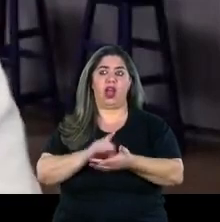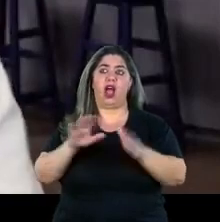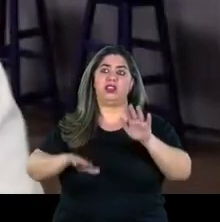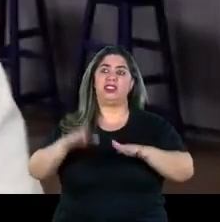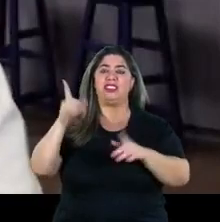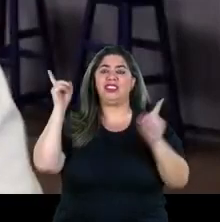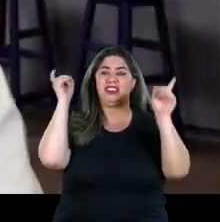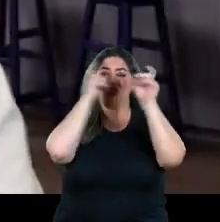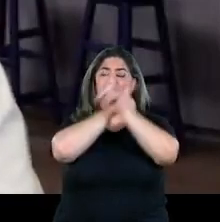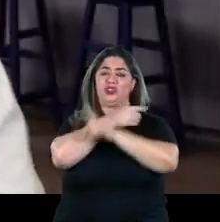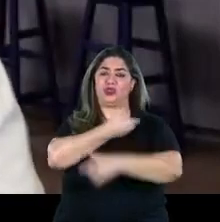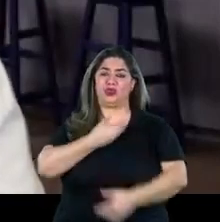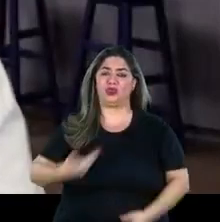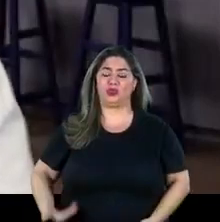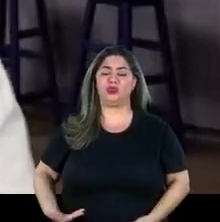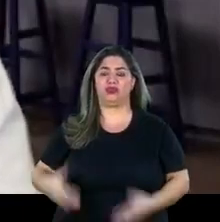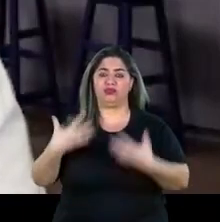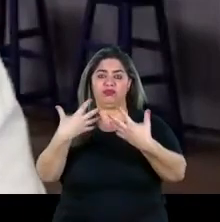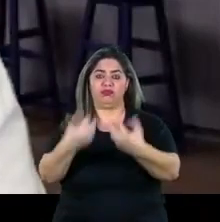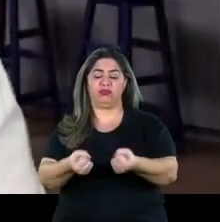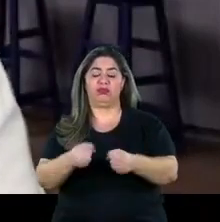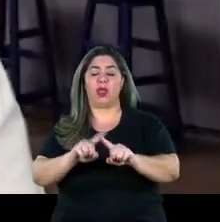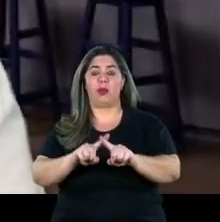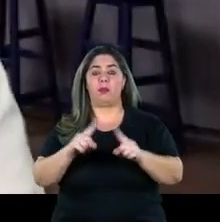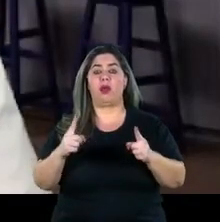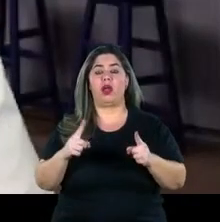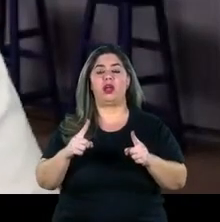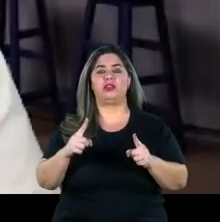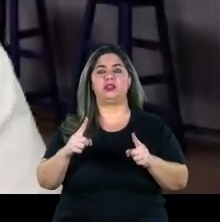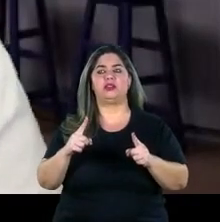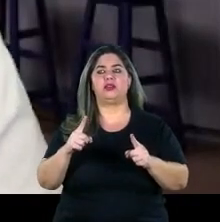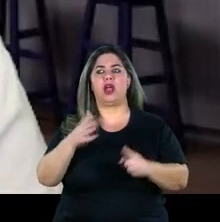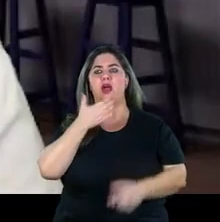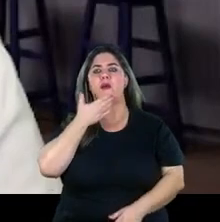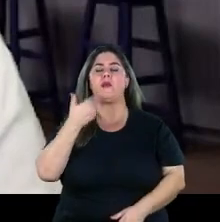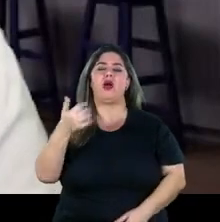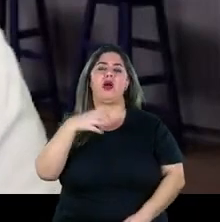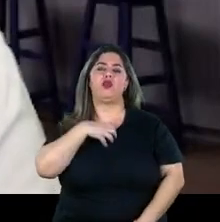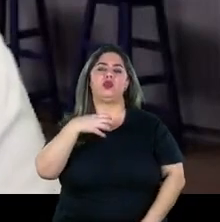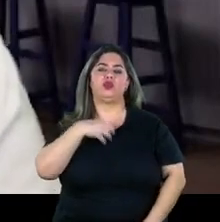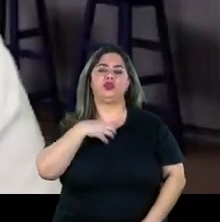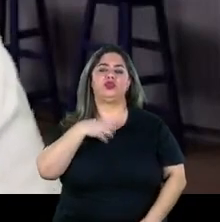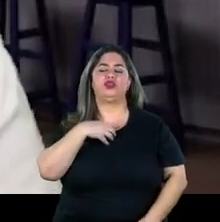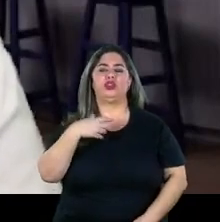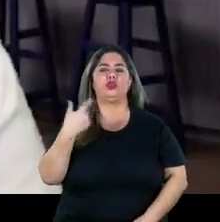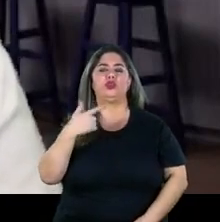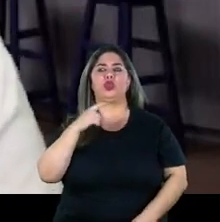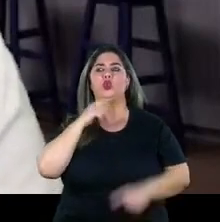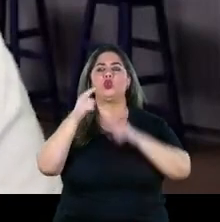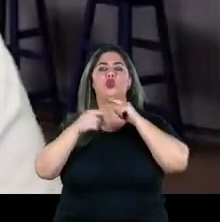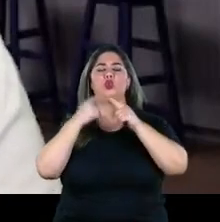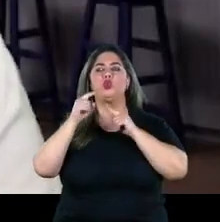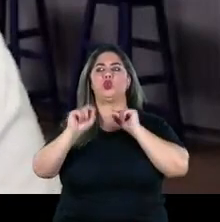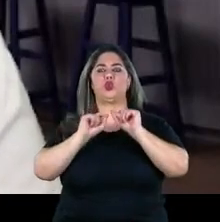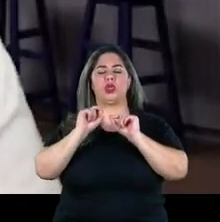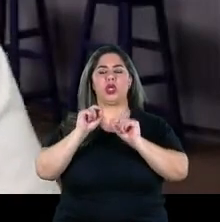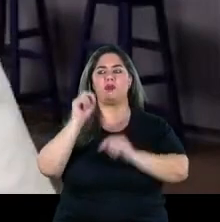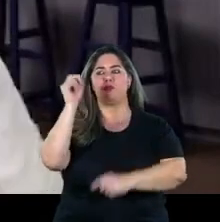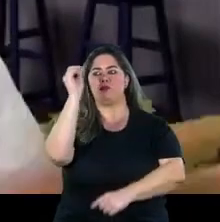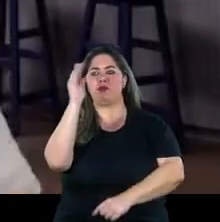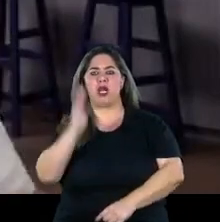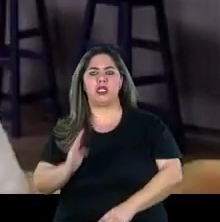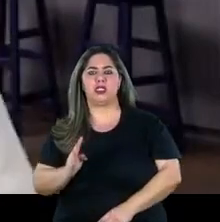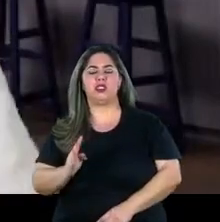na cabeça de quem está governando hoje mas eu acho que esse é o melhor a melhor maneira de não restar nenhuma dúvida de que o Brasil